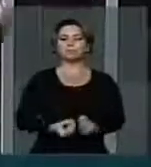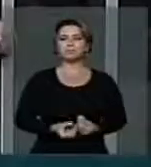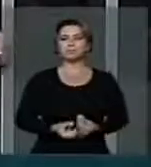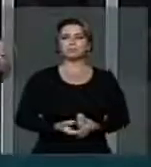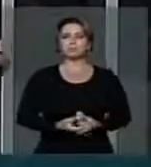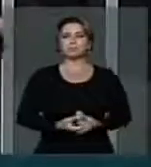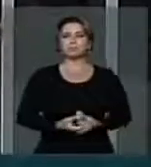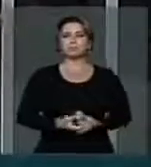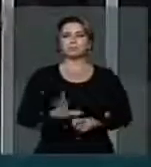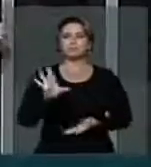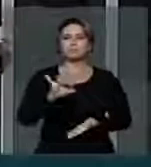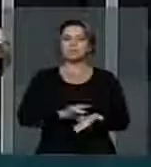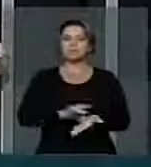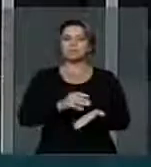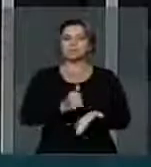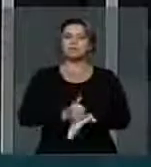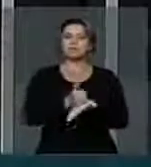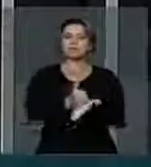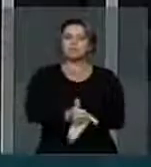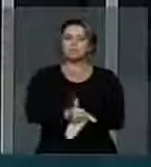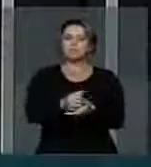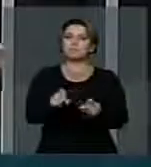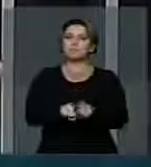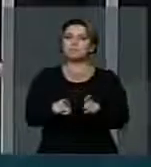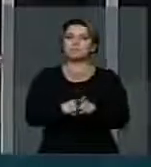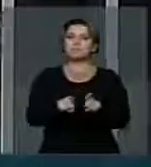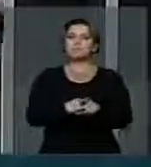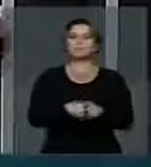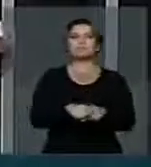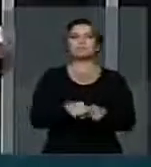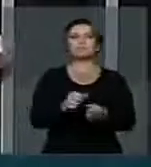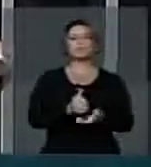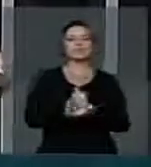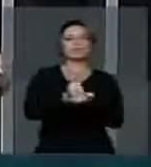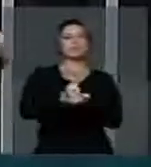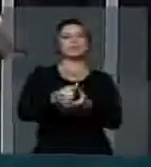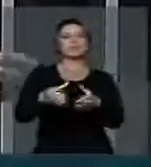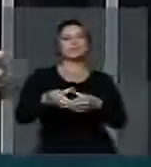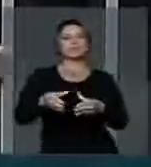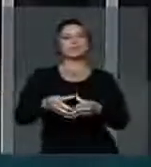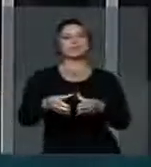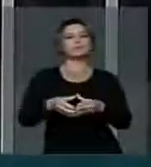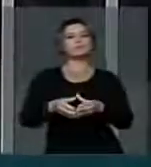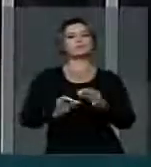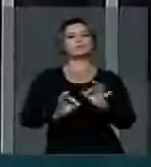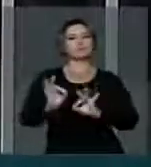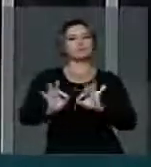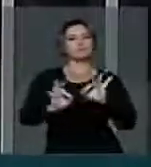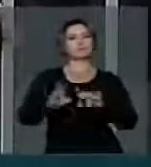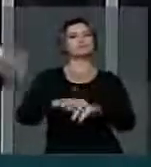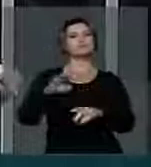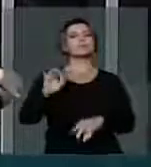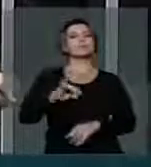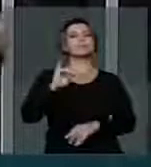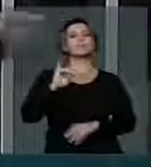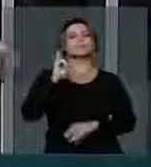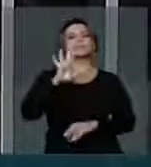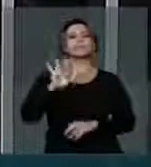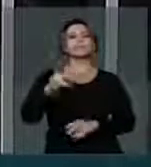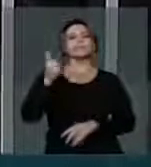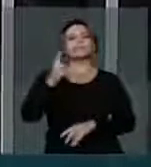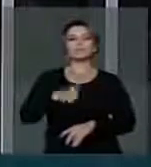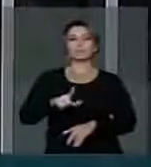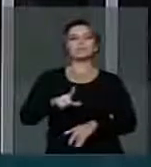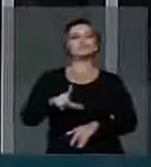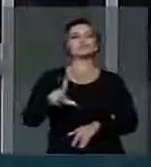o efetivo apoio, auxílio a setores produtivos importantes que empregam e não